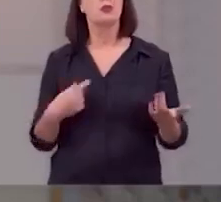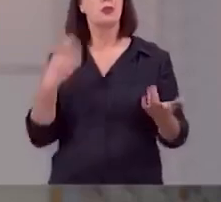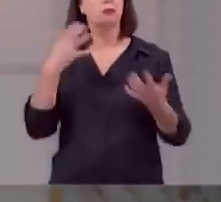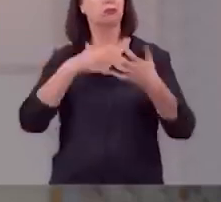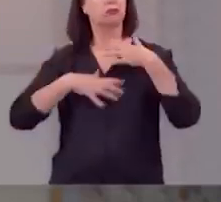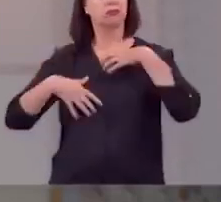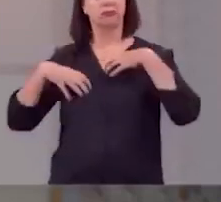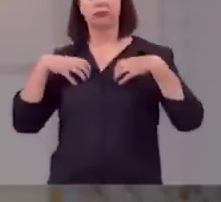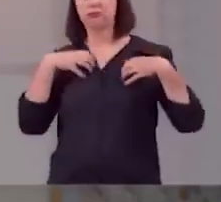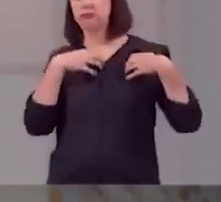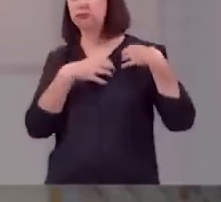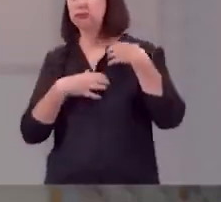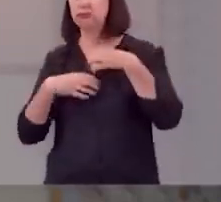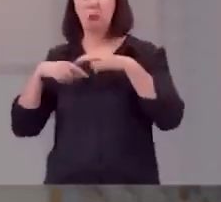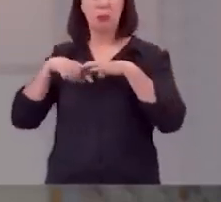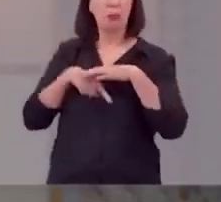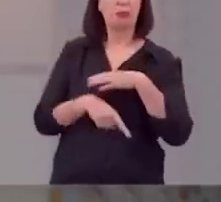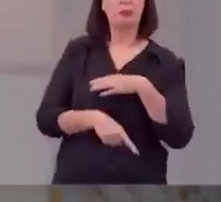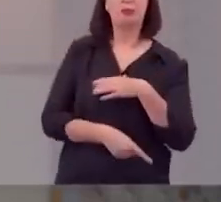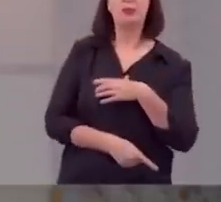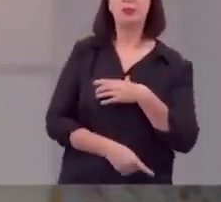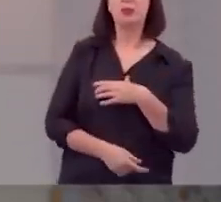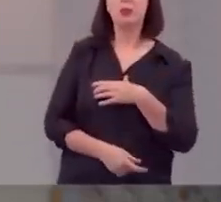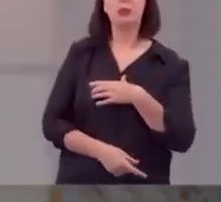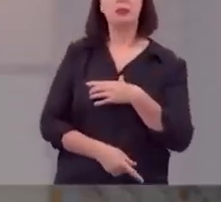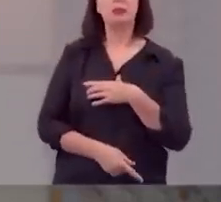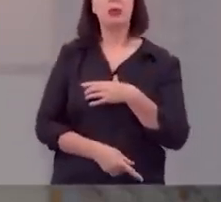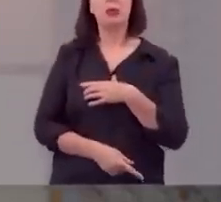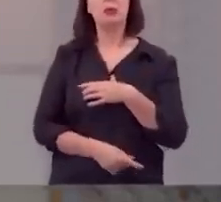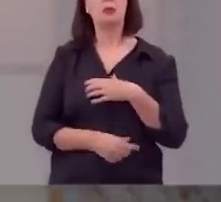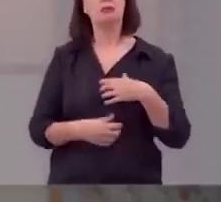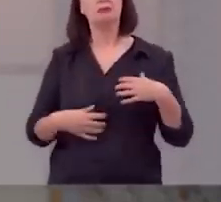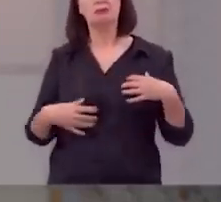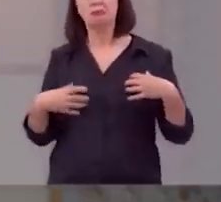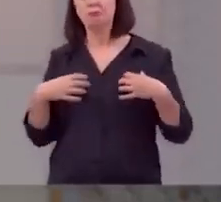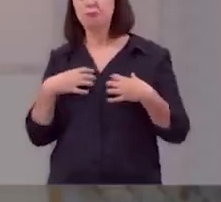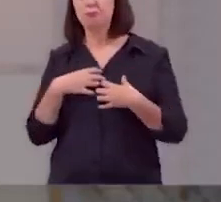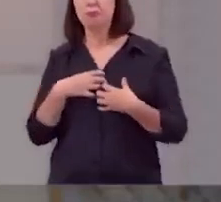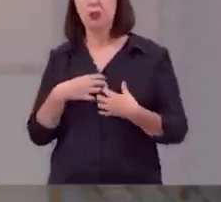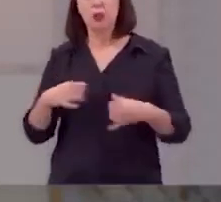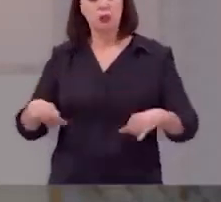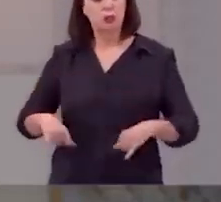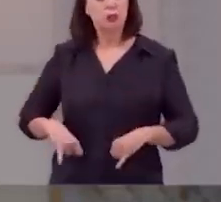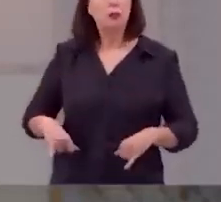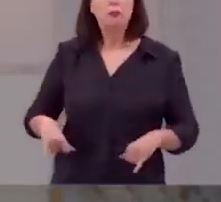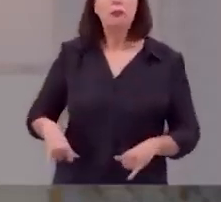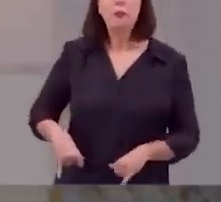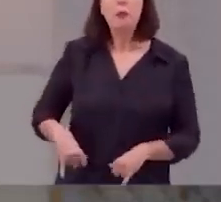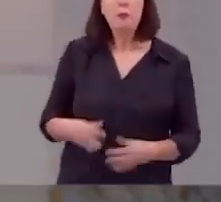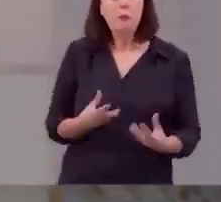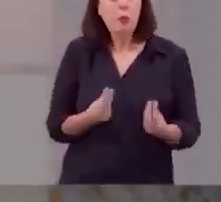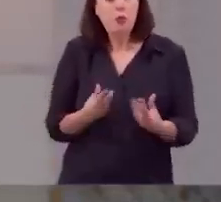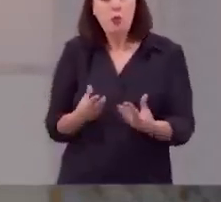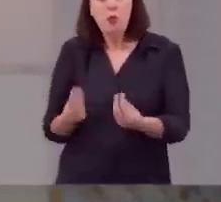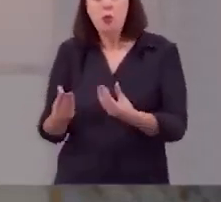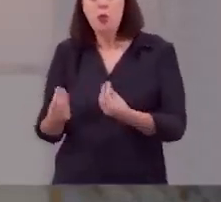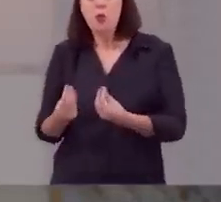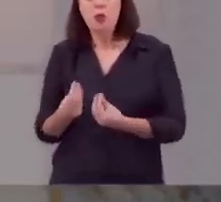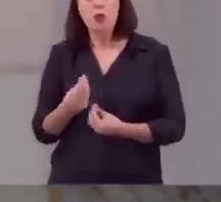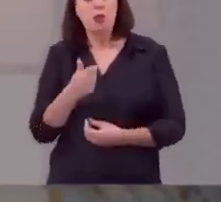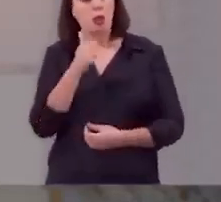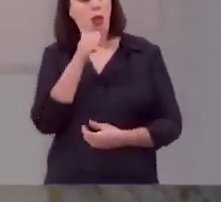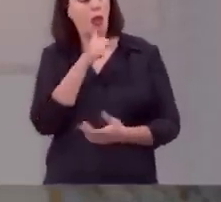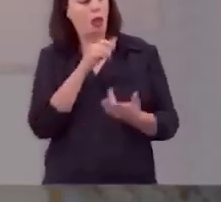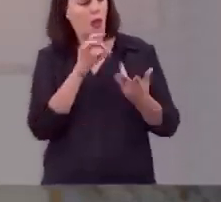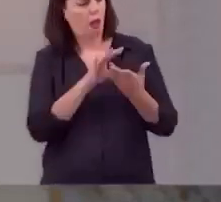desespero e no profundo do abismo de um sofrimento atroz sua